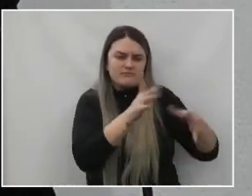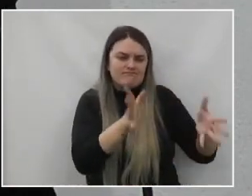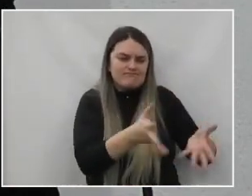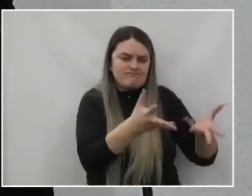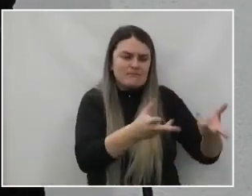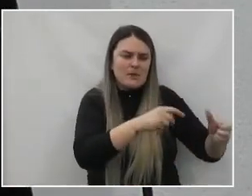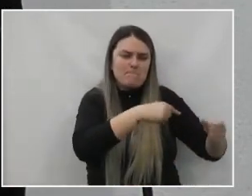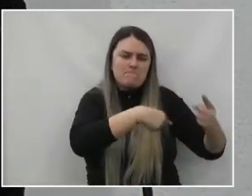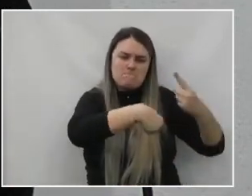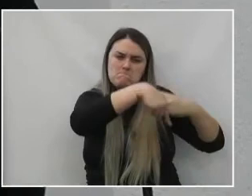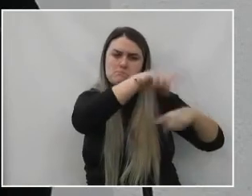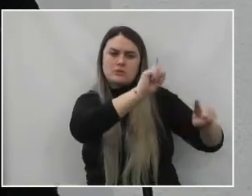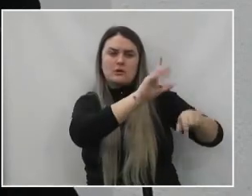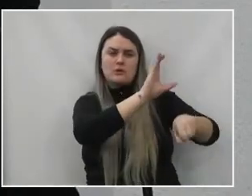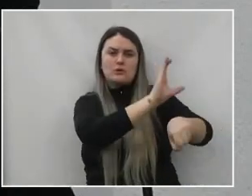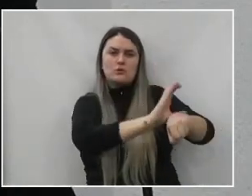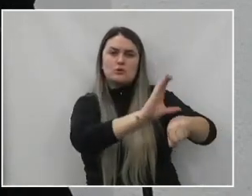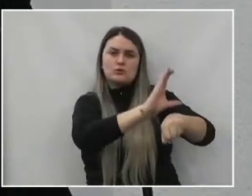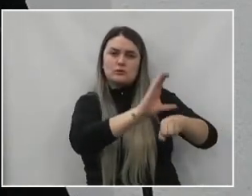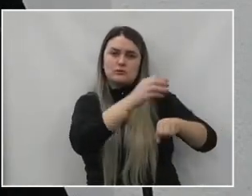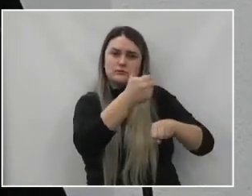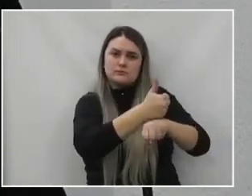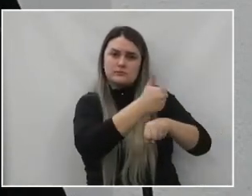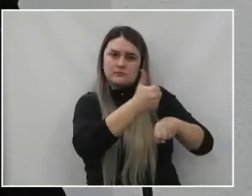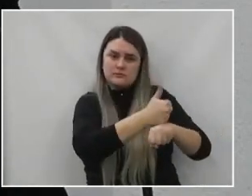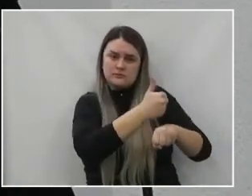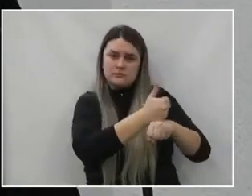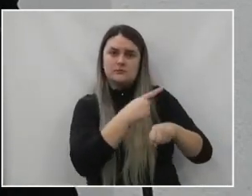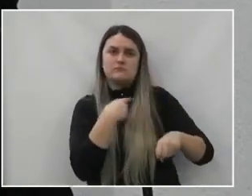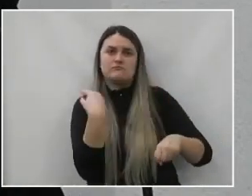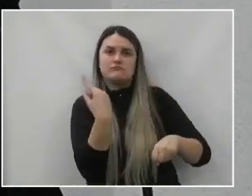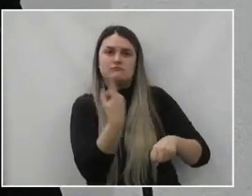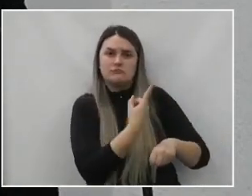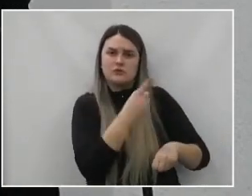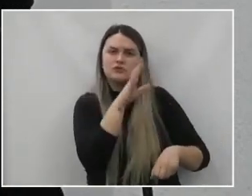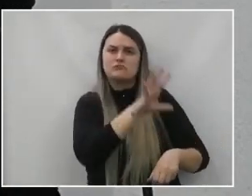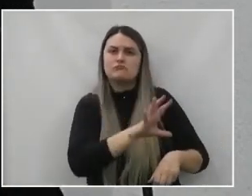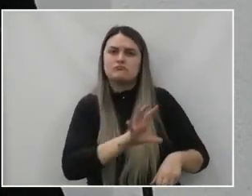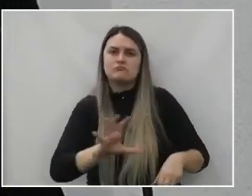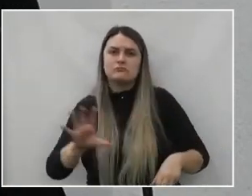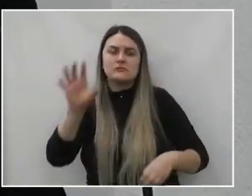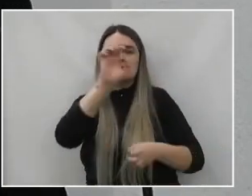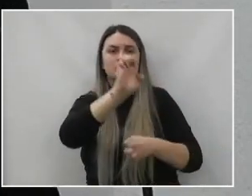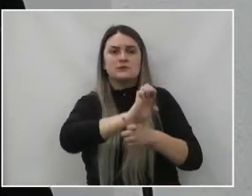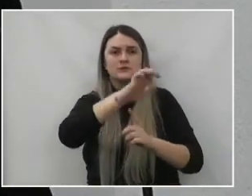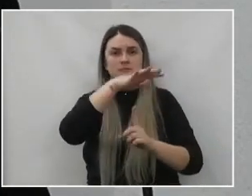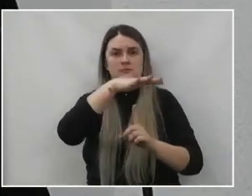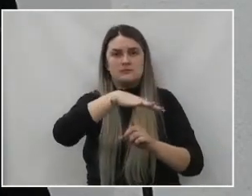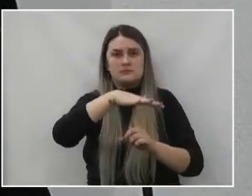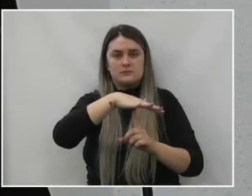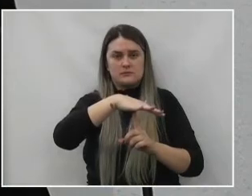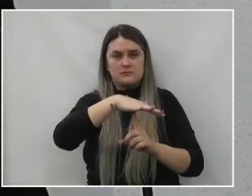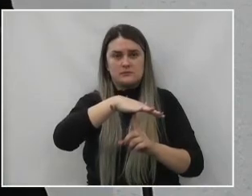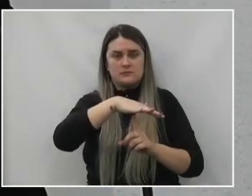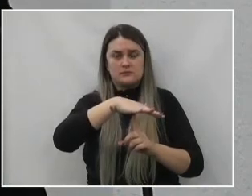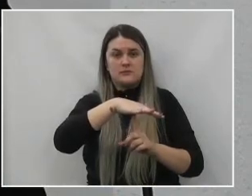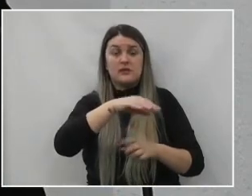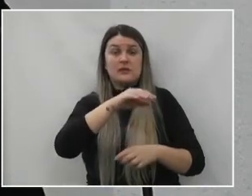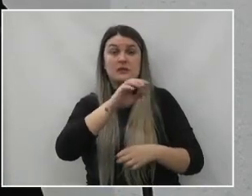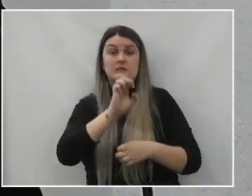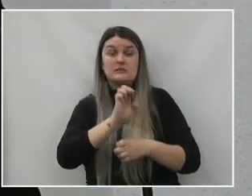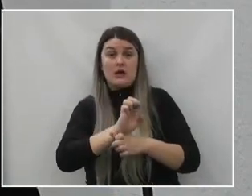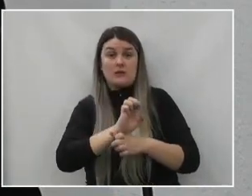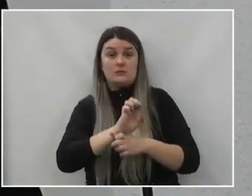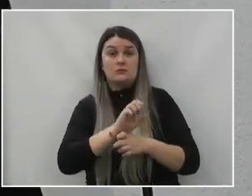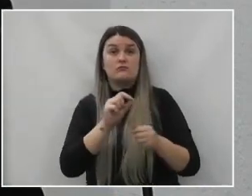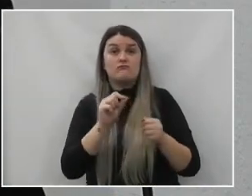da formação dos cursos técnicos da nossa região e do Estado do Paraná. O Estado do Paraná